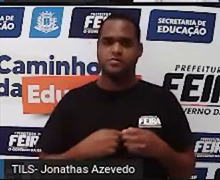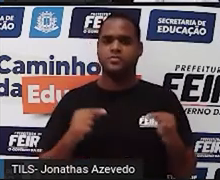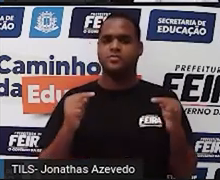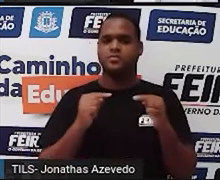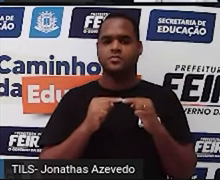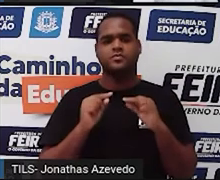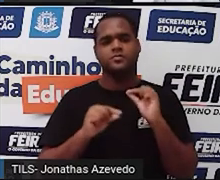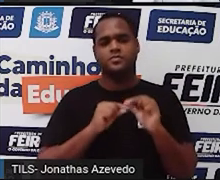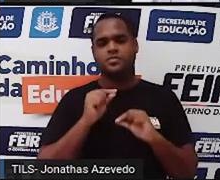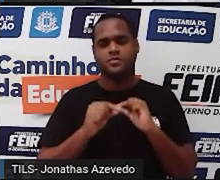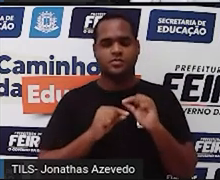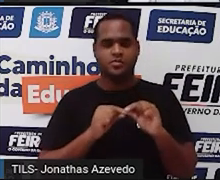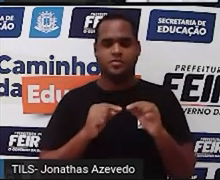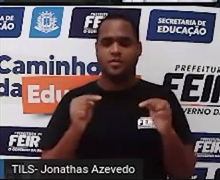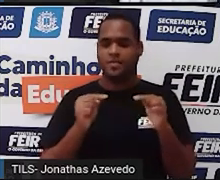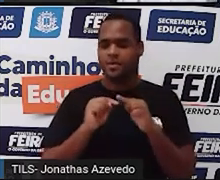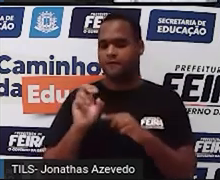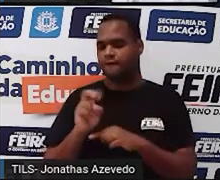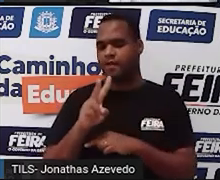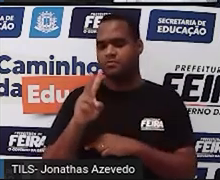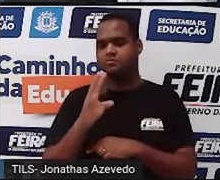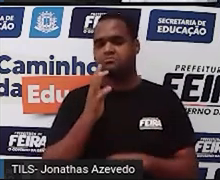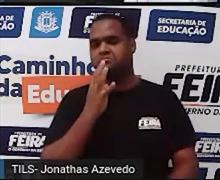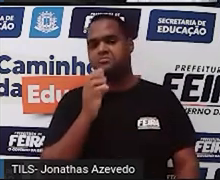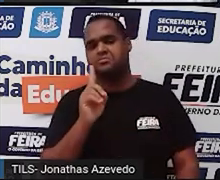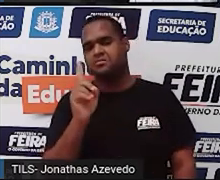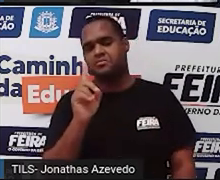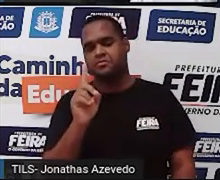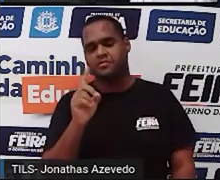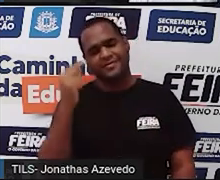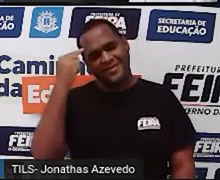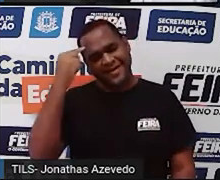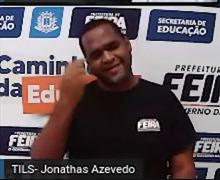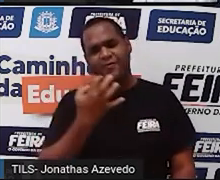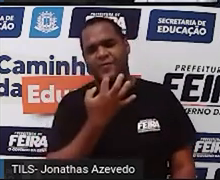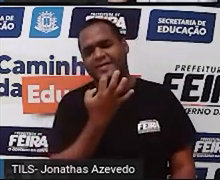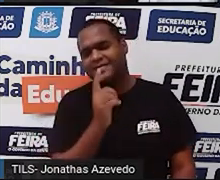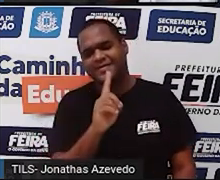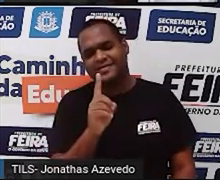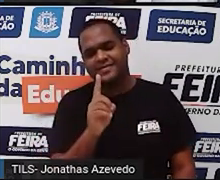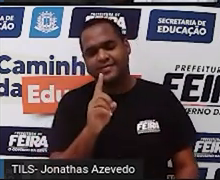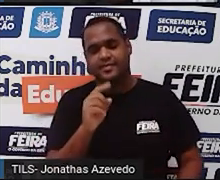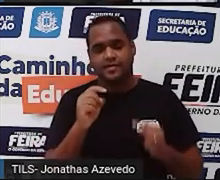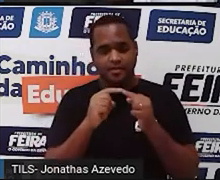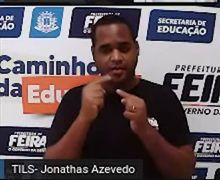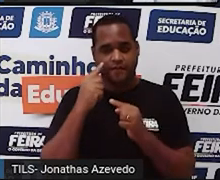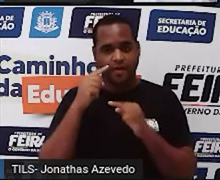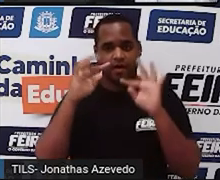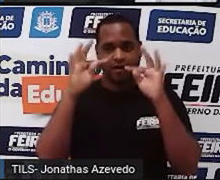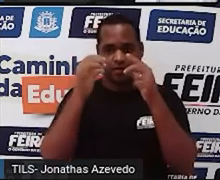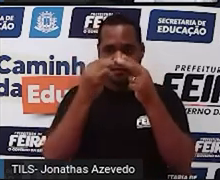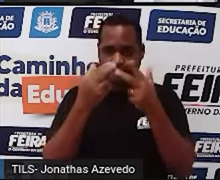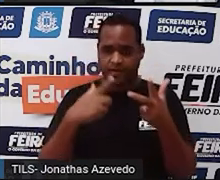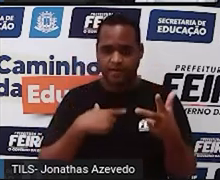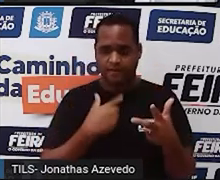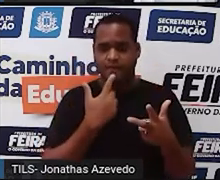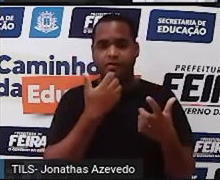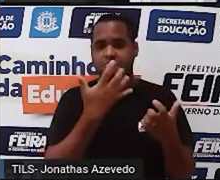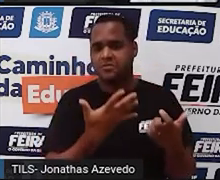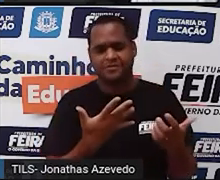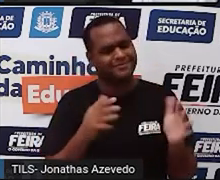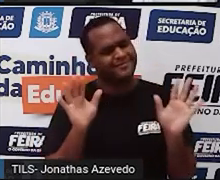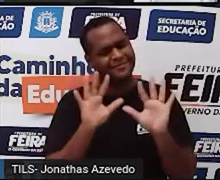não, né, é o valor desconhecido, é o que a gente não conhece, porque se a gente lê todo o enigma, não diz.